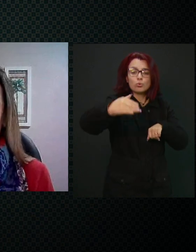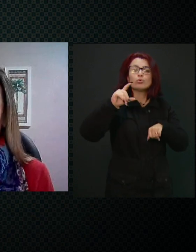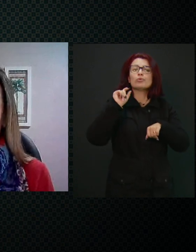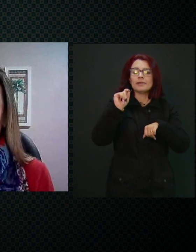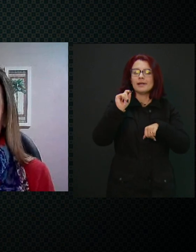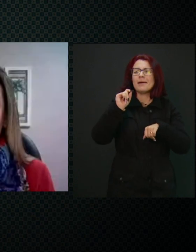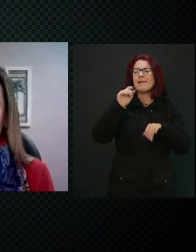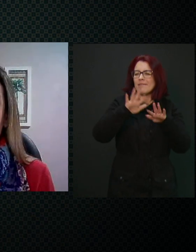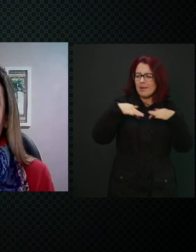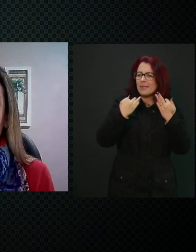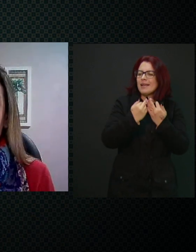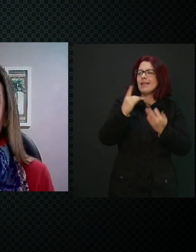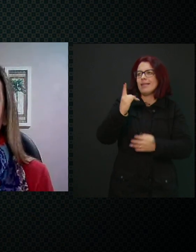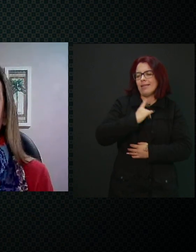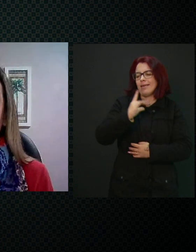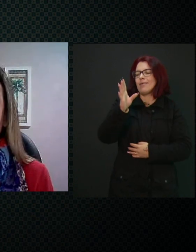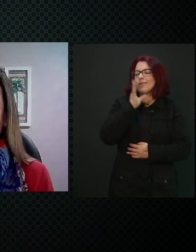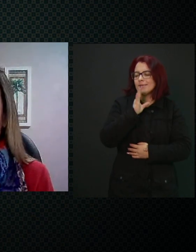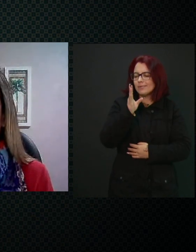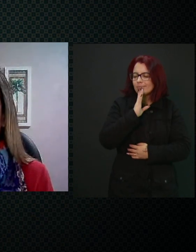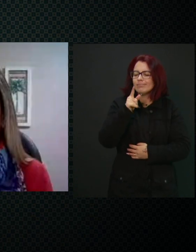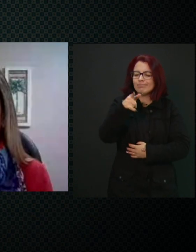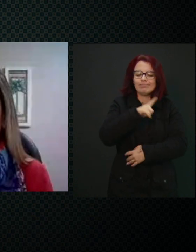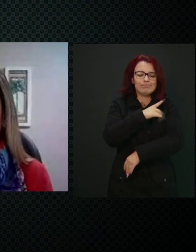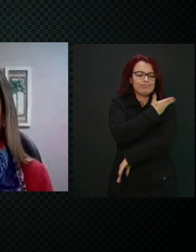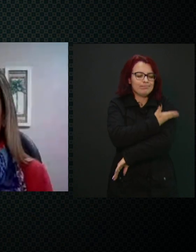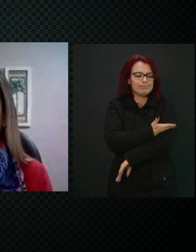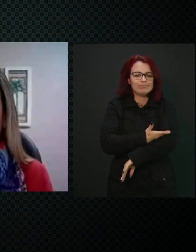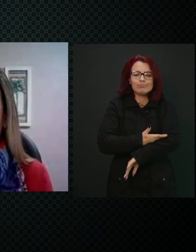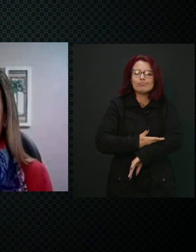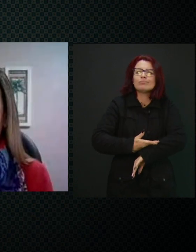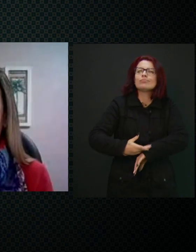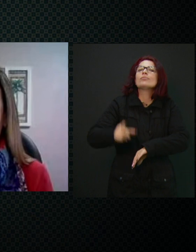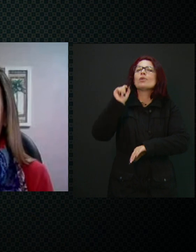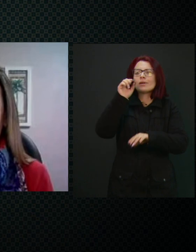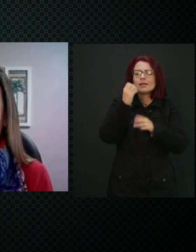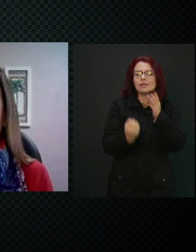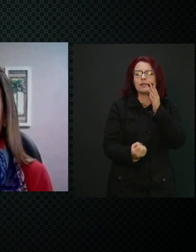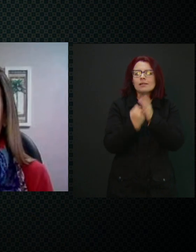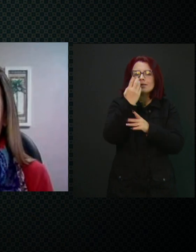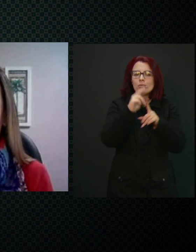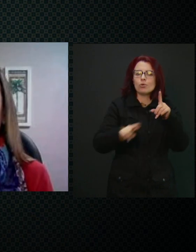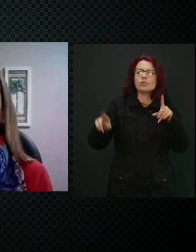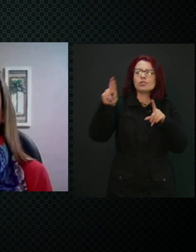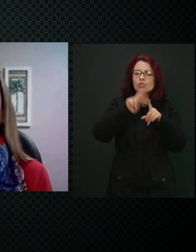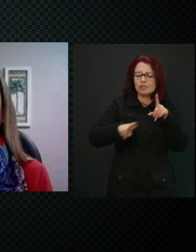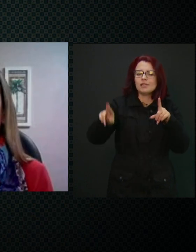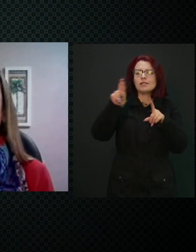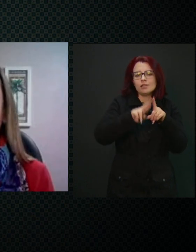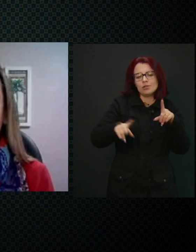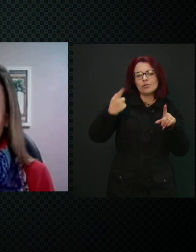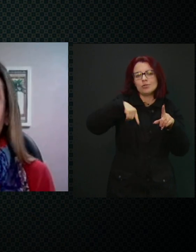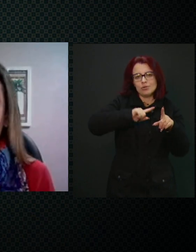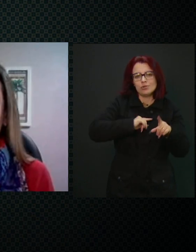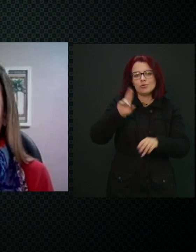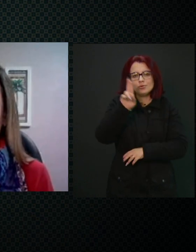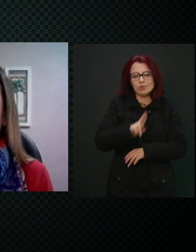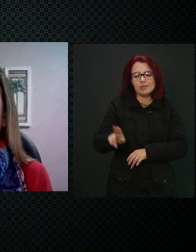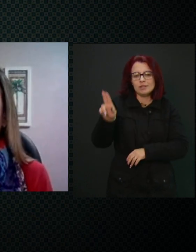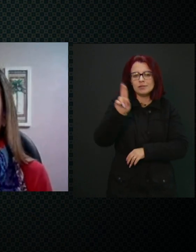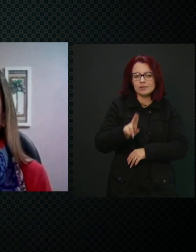conhecimento, ele também acaba criando essa rotina, não sei se é a rotina que se usa, né? Pra esse